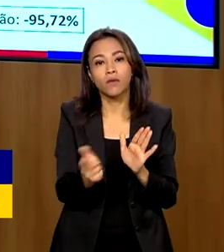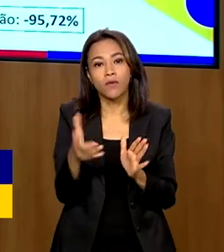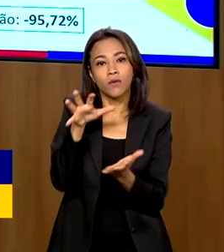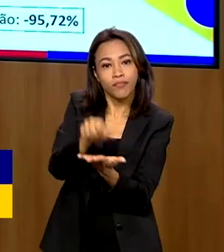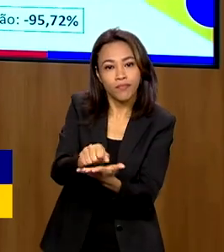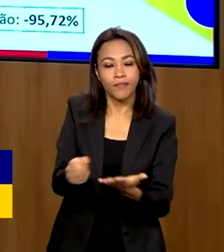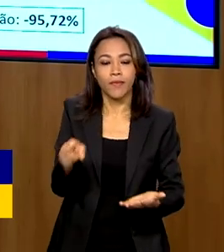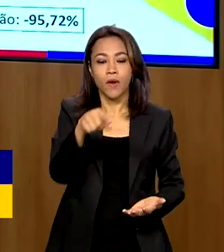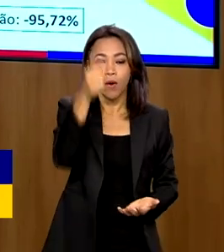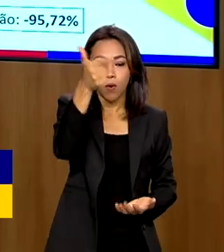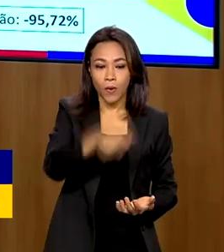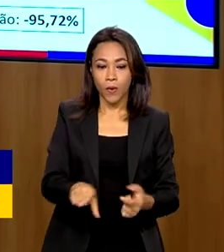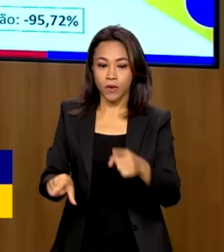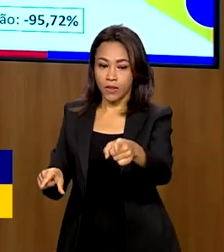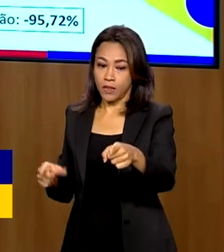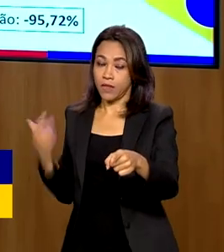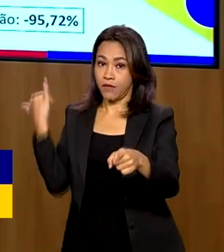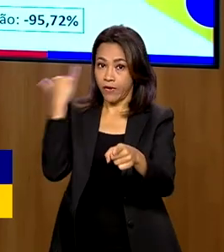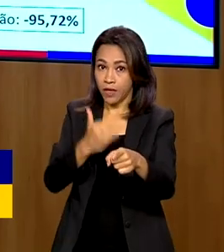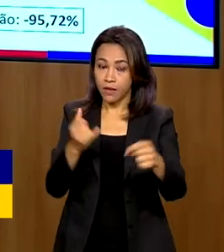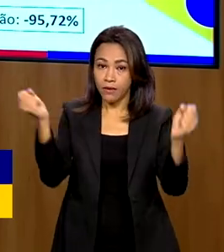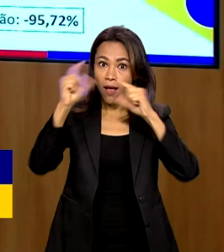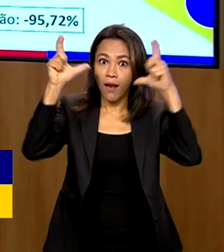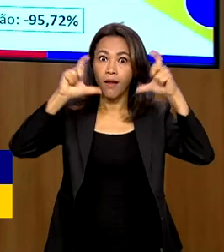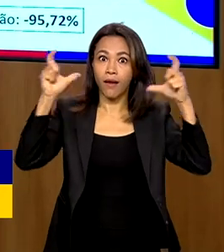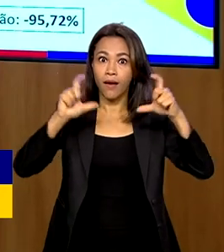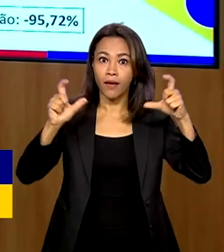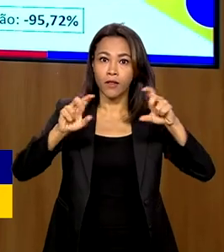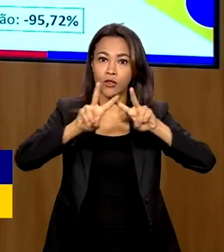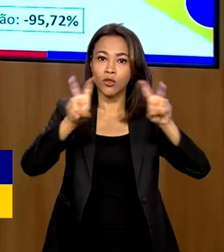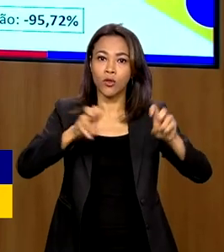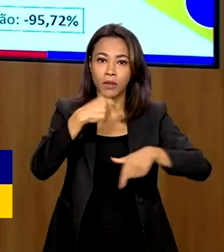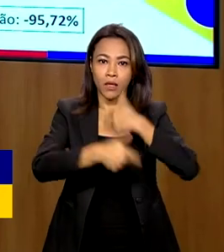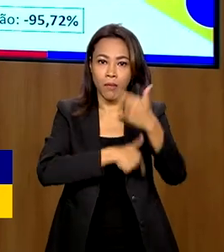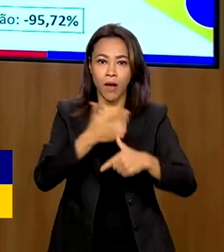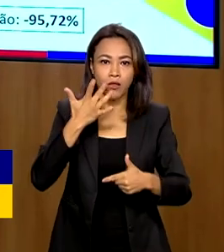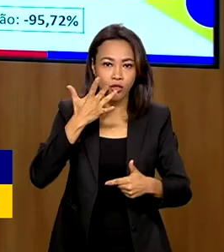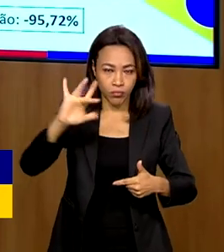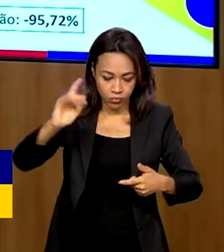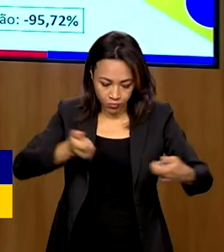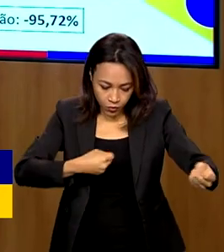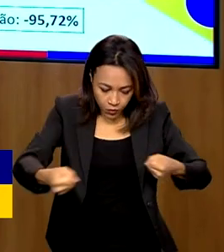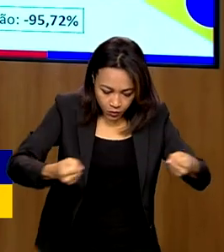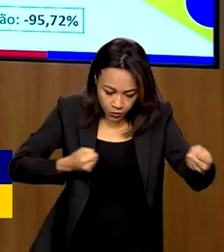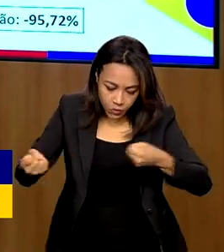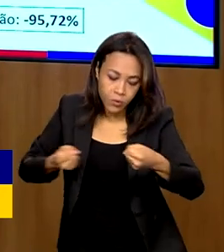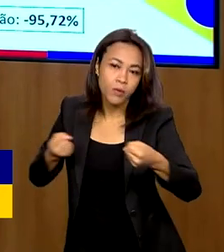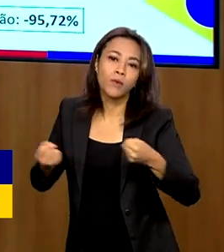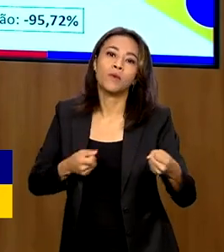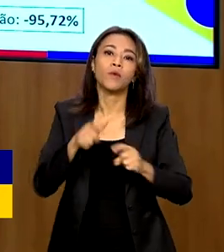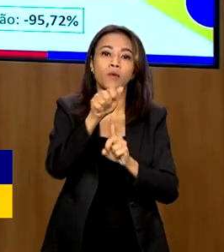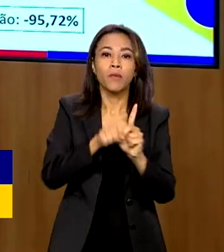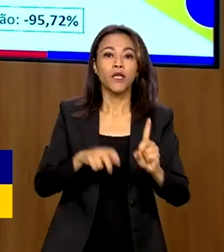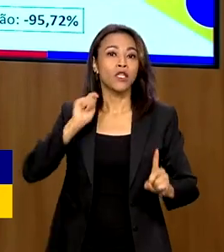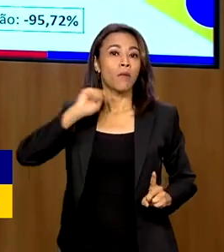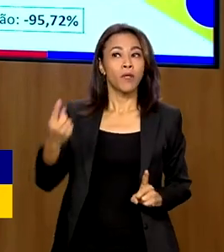foi um comparativo de alertas de mineração na terra indígena Yanomami. Em abril do ano passado, foram